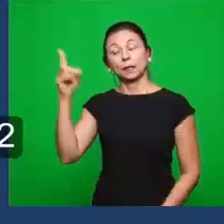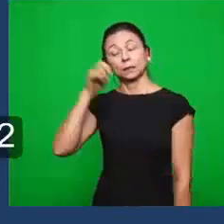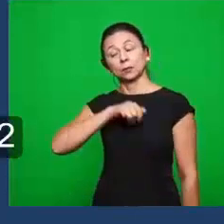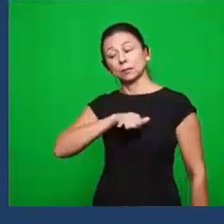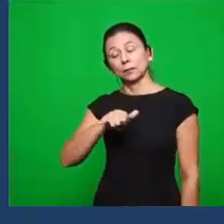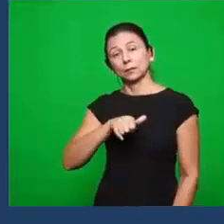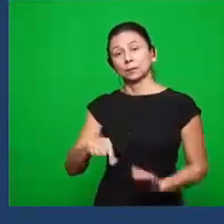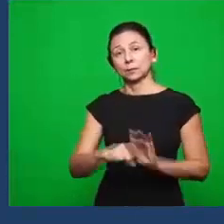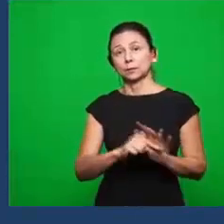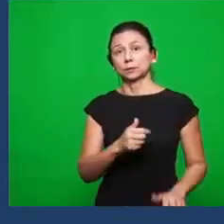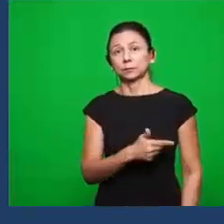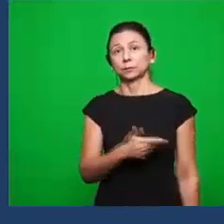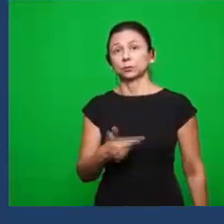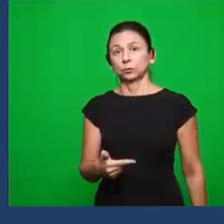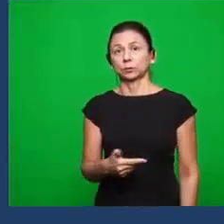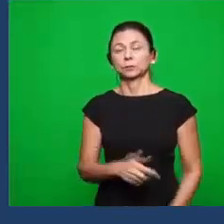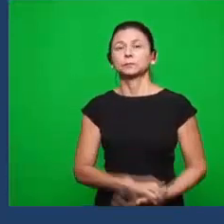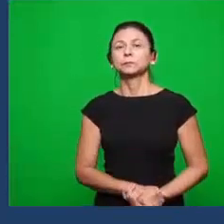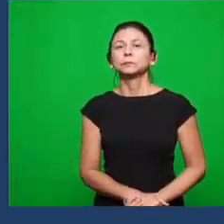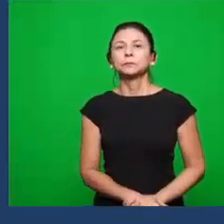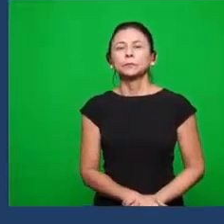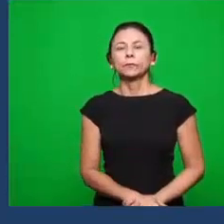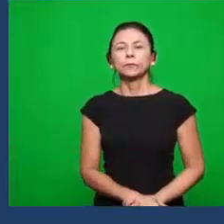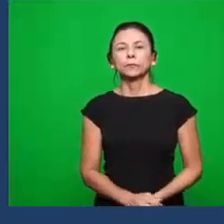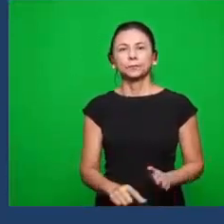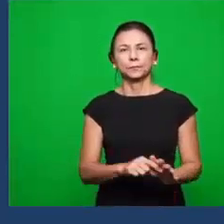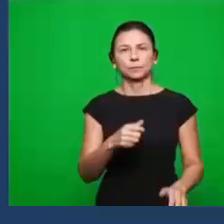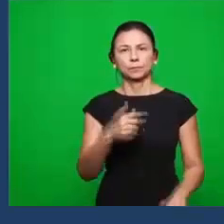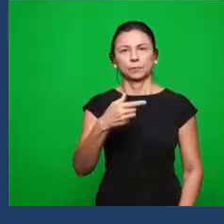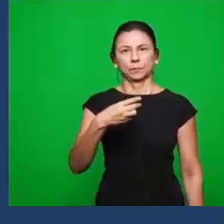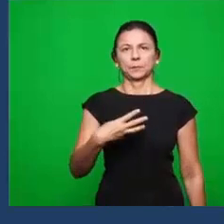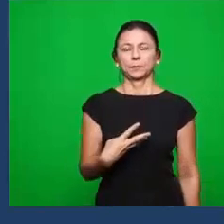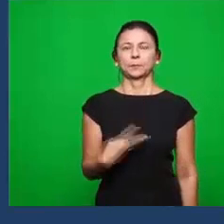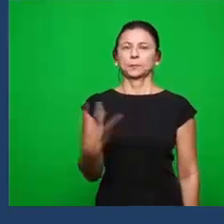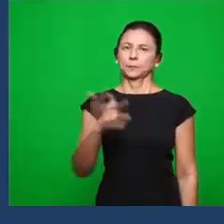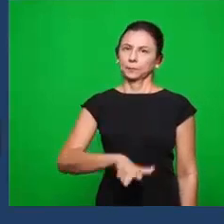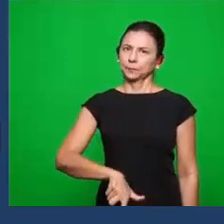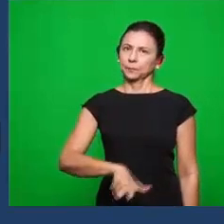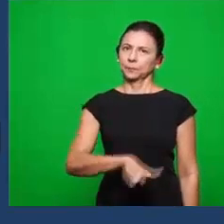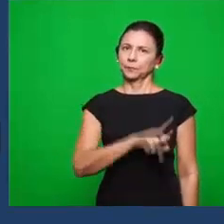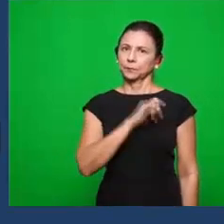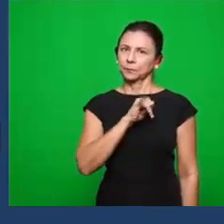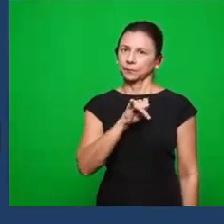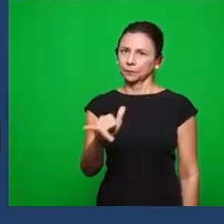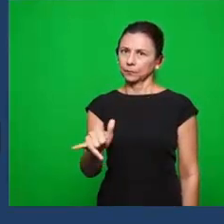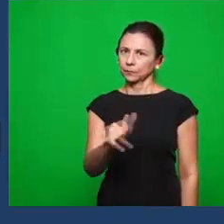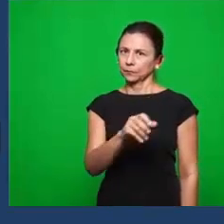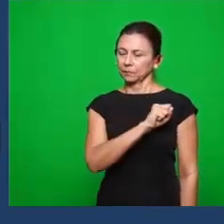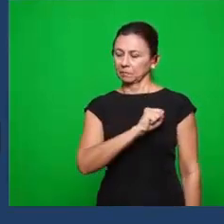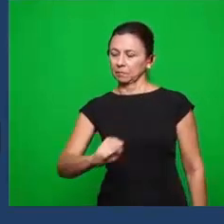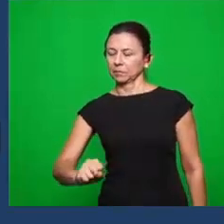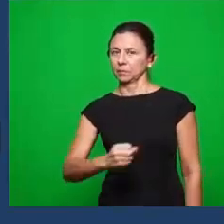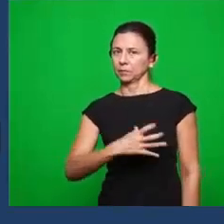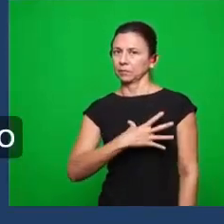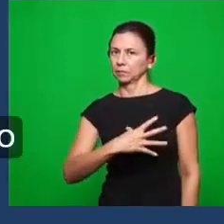Senhor, aqui no versículo 22, para essa igreja. No versículo 23, novamente diz, E ferirei de morte